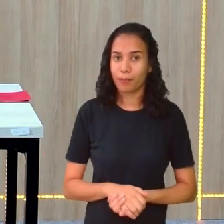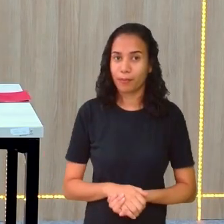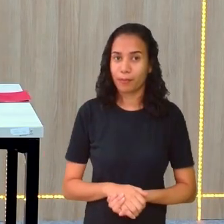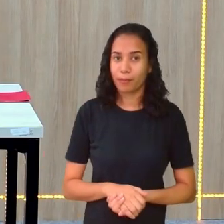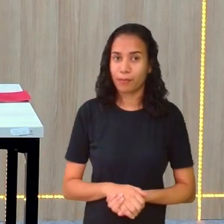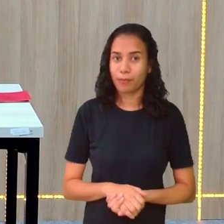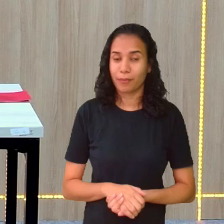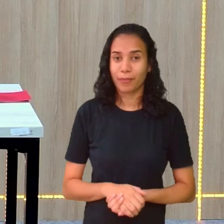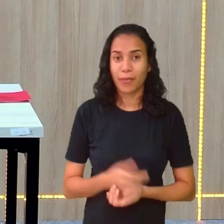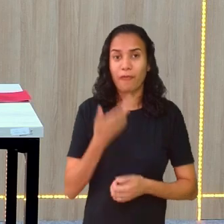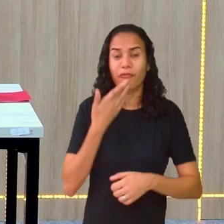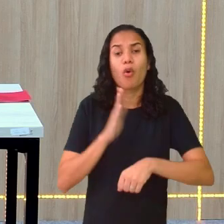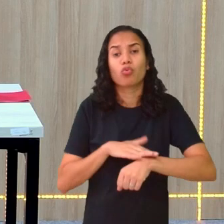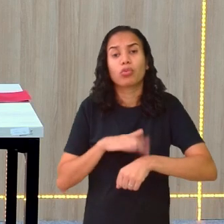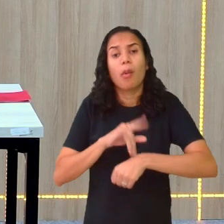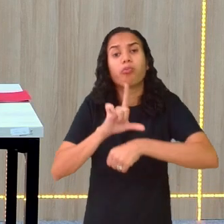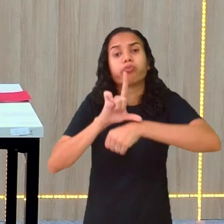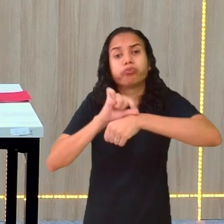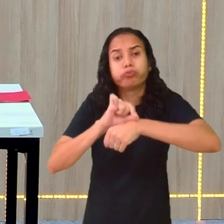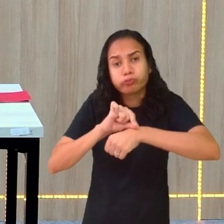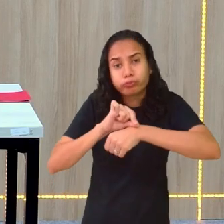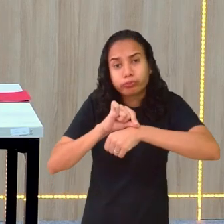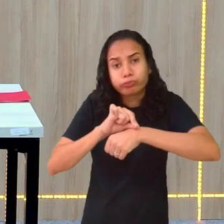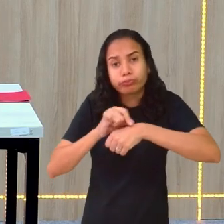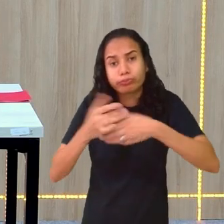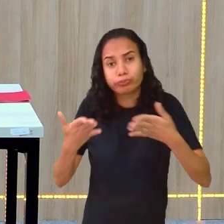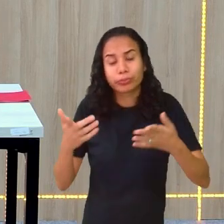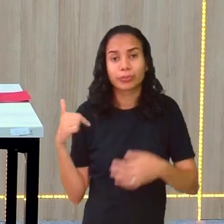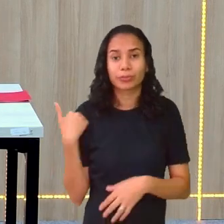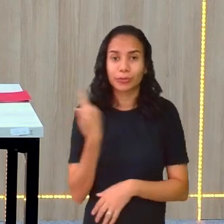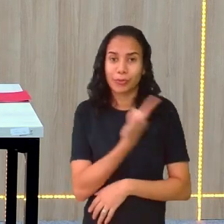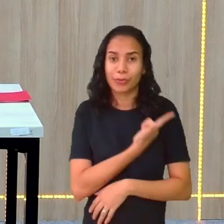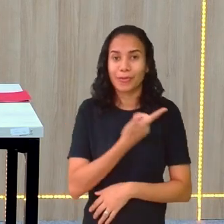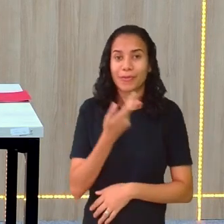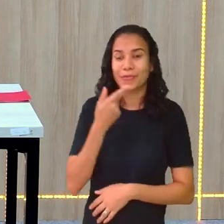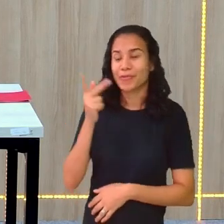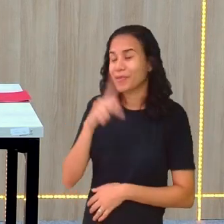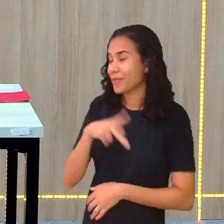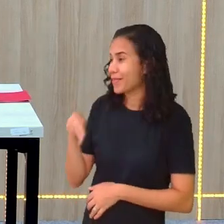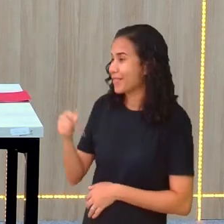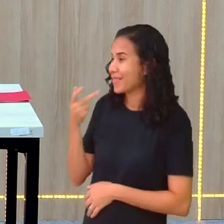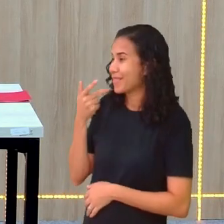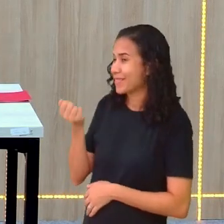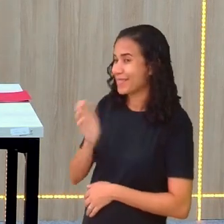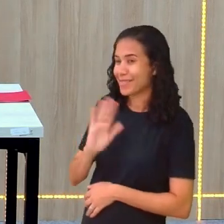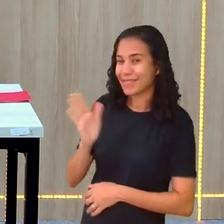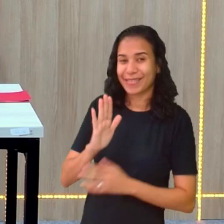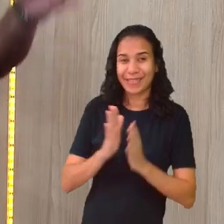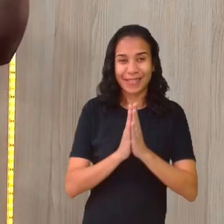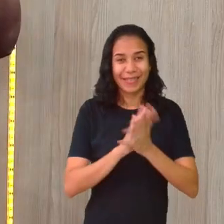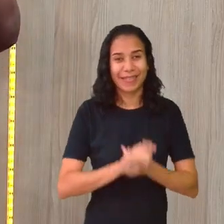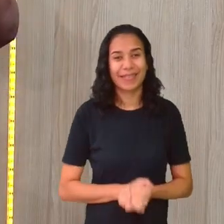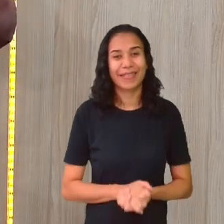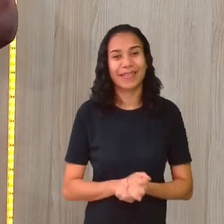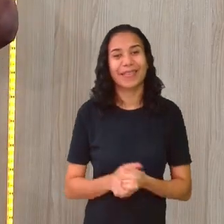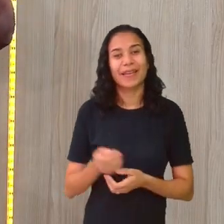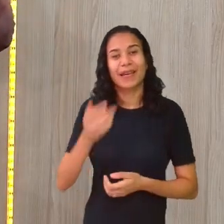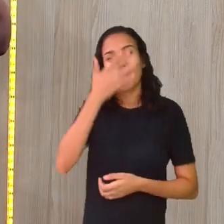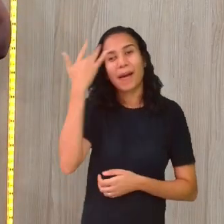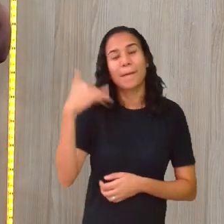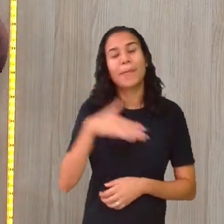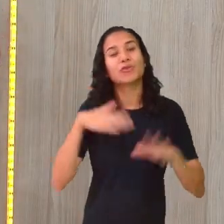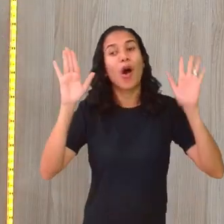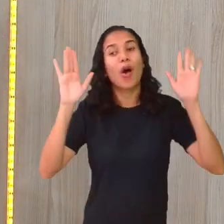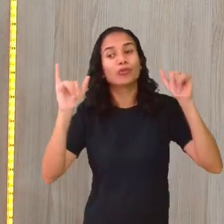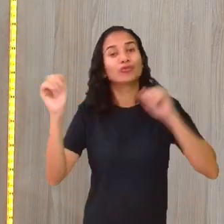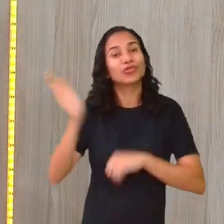Eu estourei meu tempo. A gente... Marta, dá um tchau aí, por favor. Pessoal, tchau,